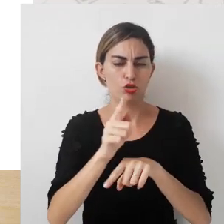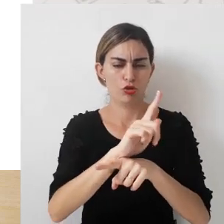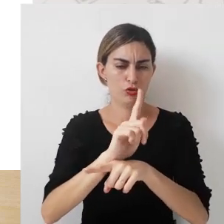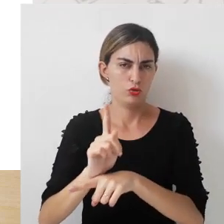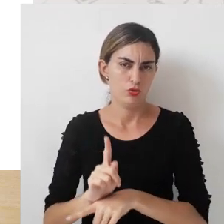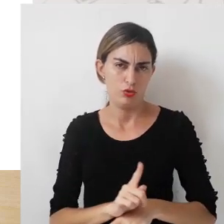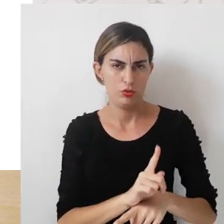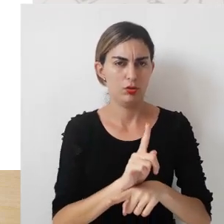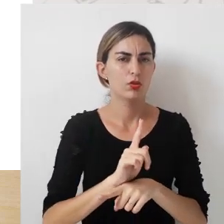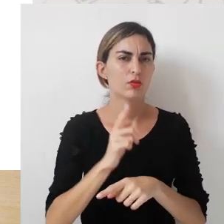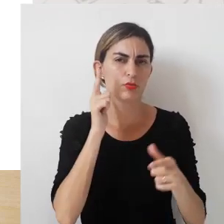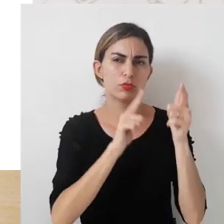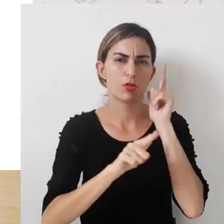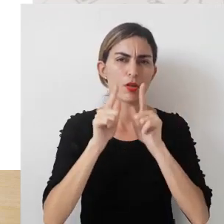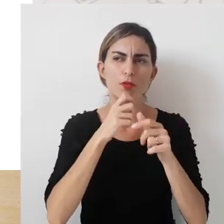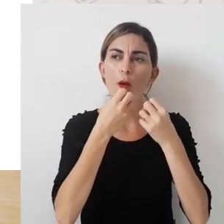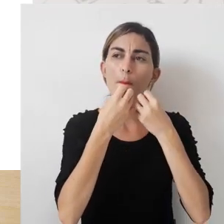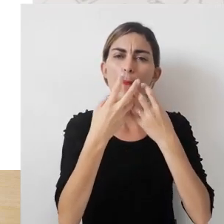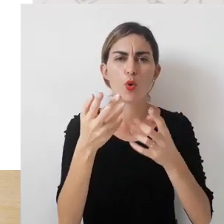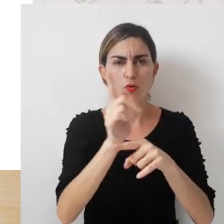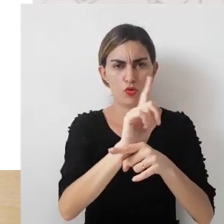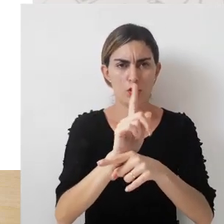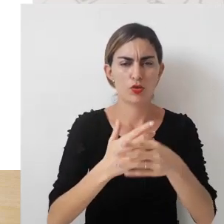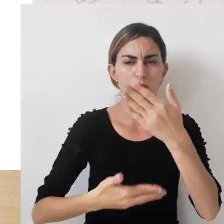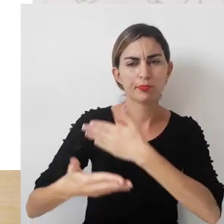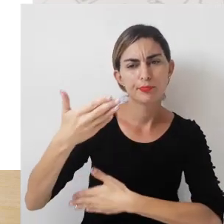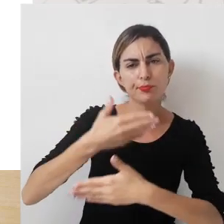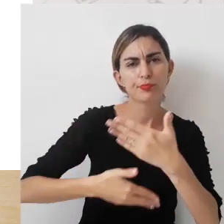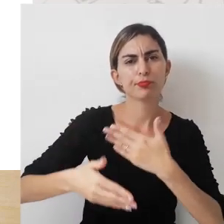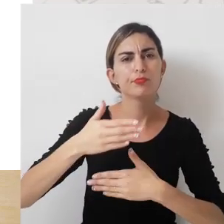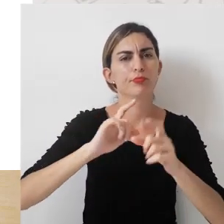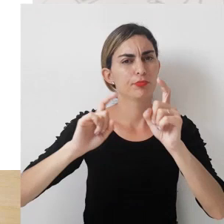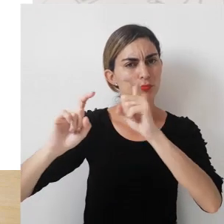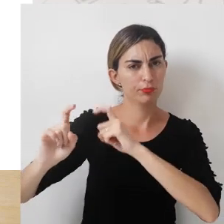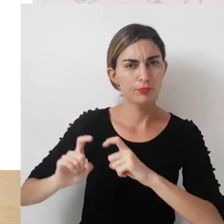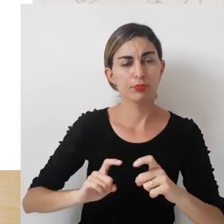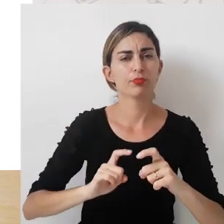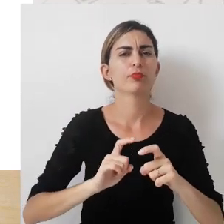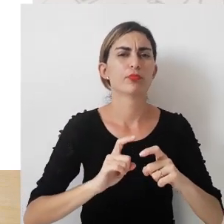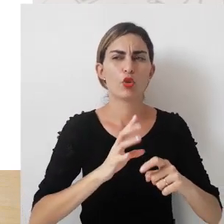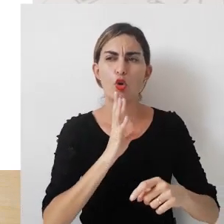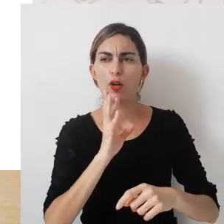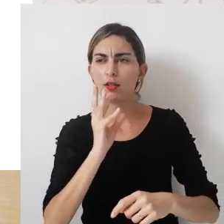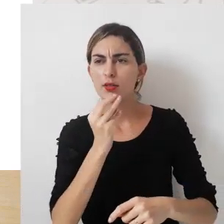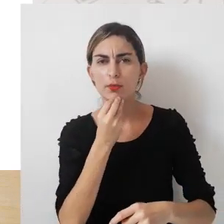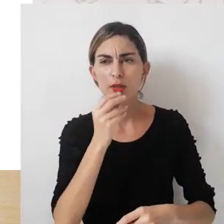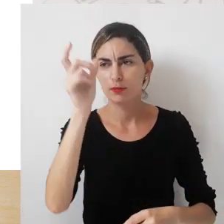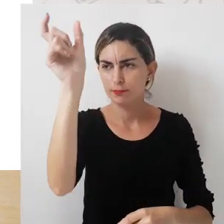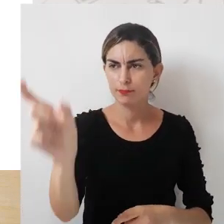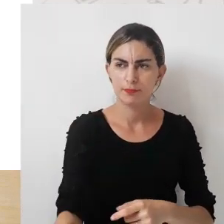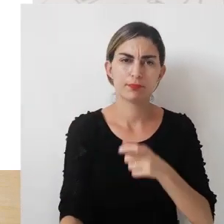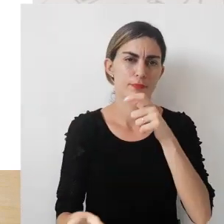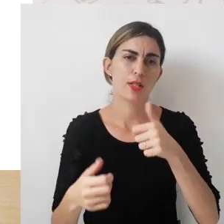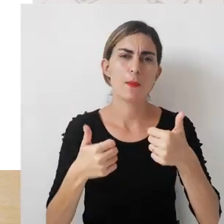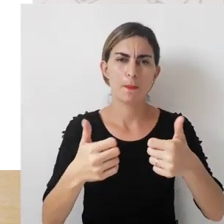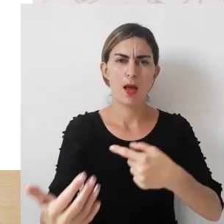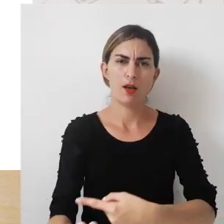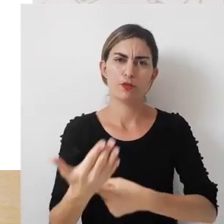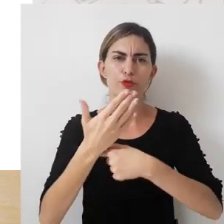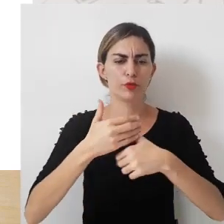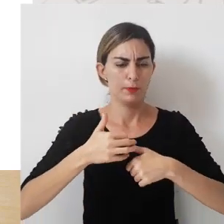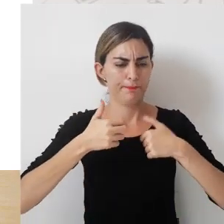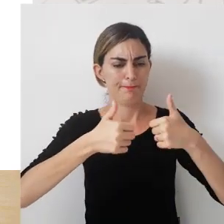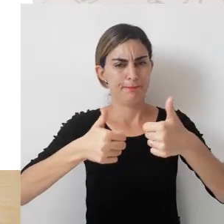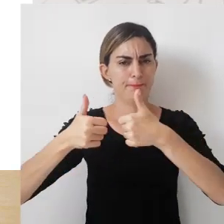ser gerenciadas e o resultado de uma boa gestão de relacionamento, especialmente no conhecimento do outro, pode contribuir para um